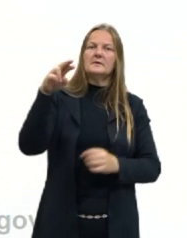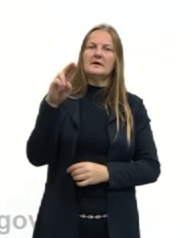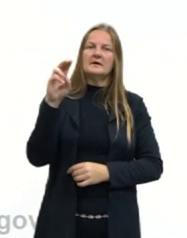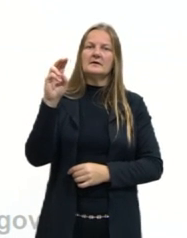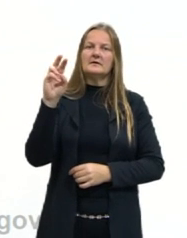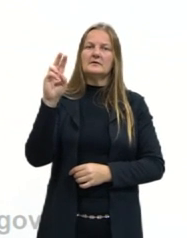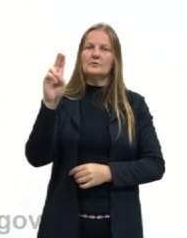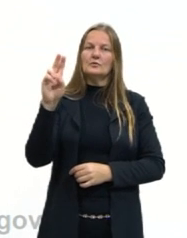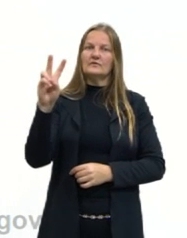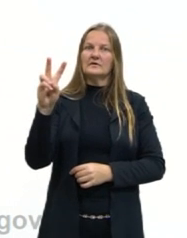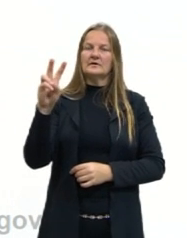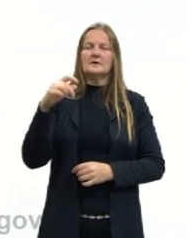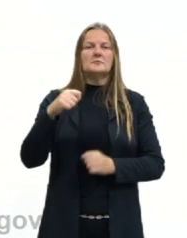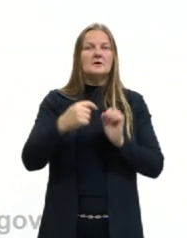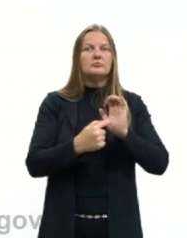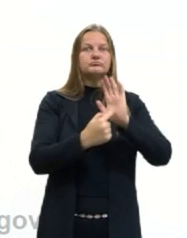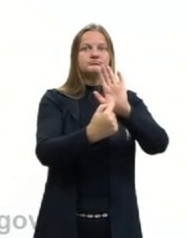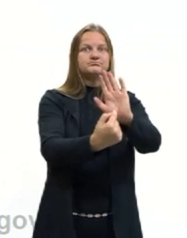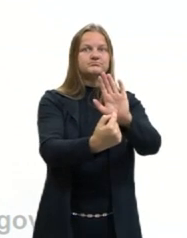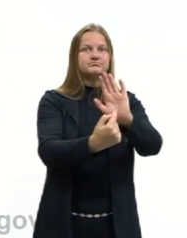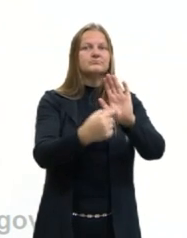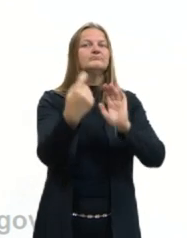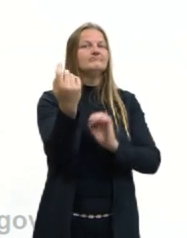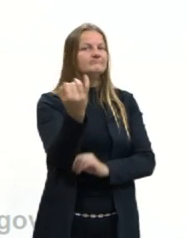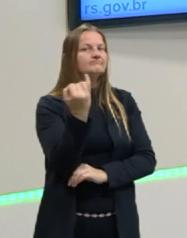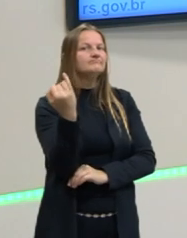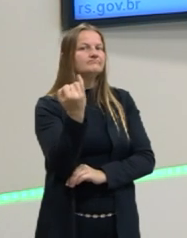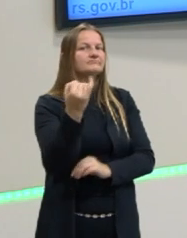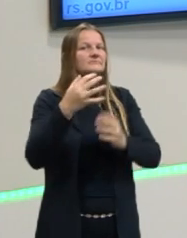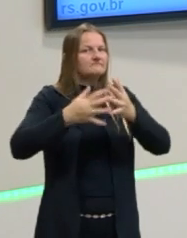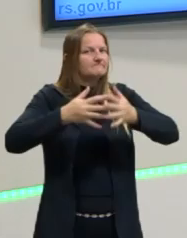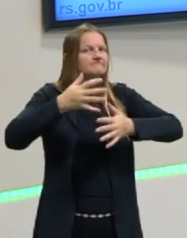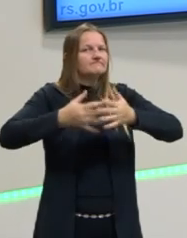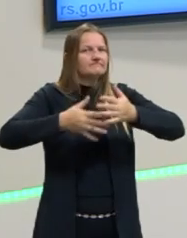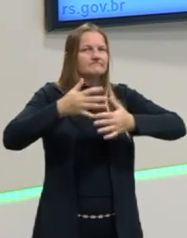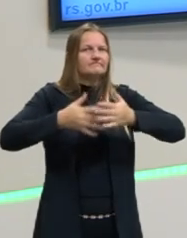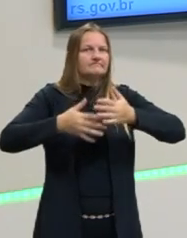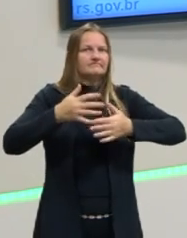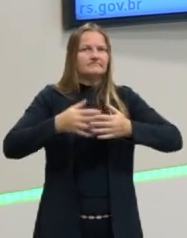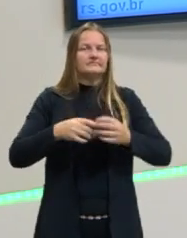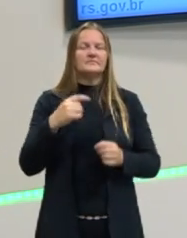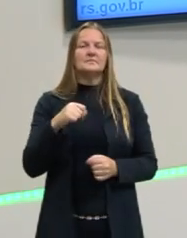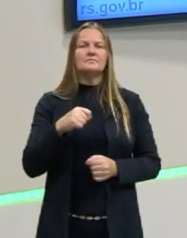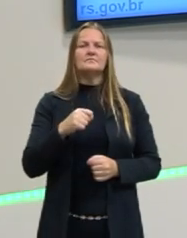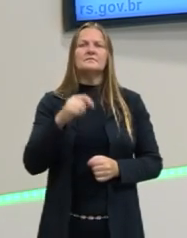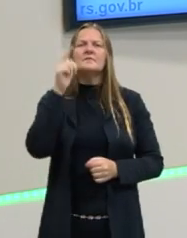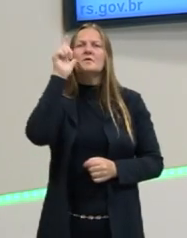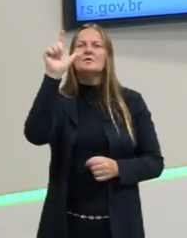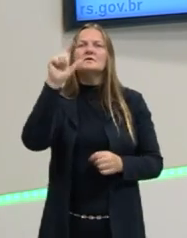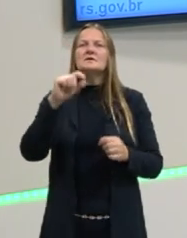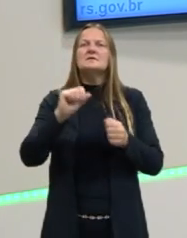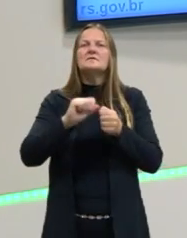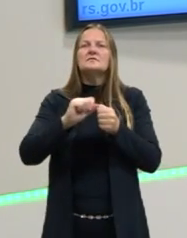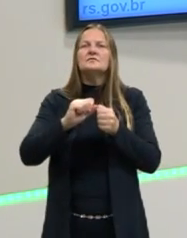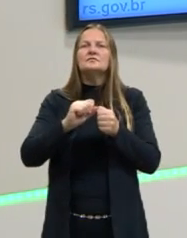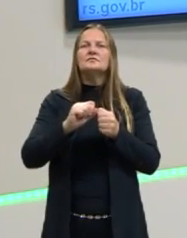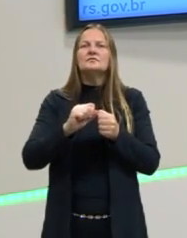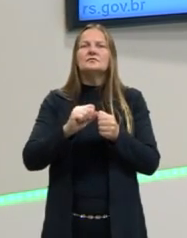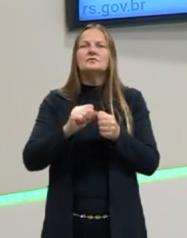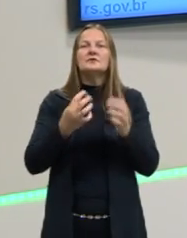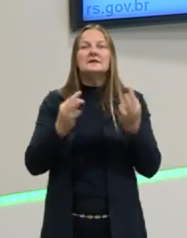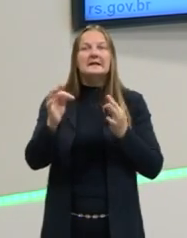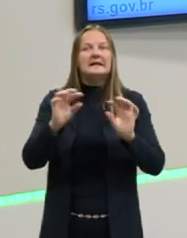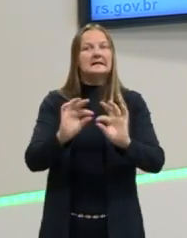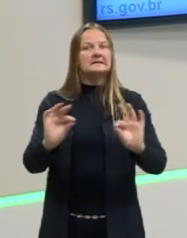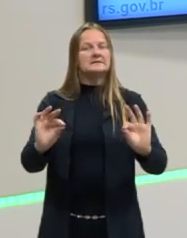A demonstração dessa equação, ela é um pouco mais complicada. A gente não consegue fazer ela assim com técnicas